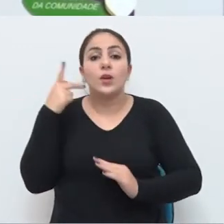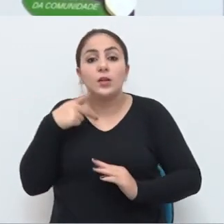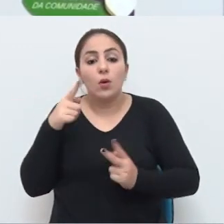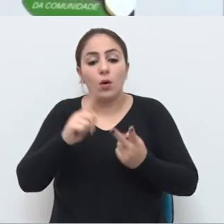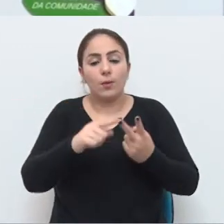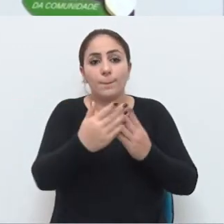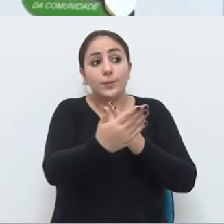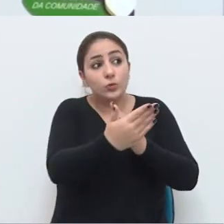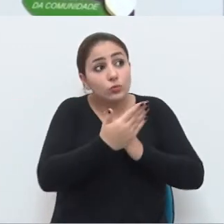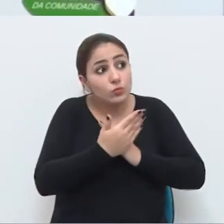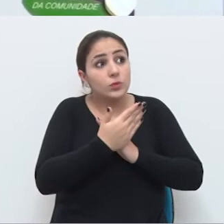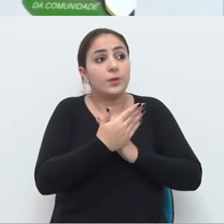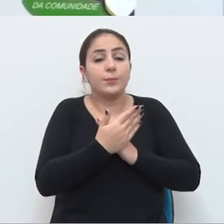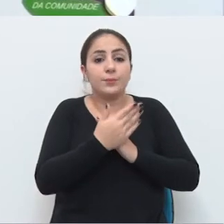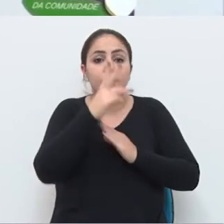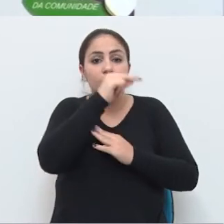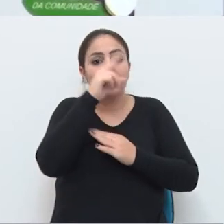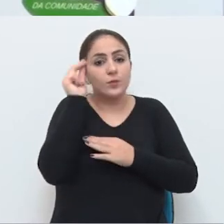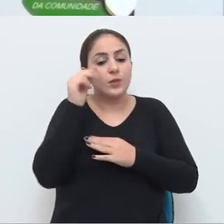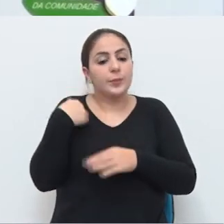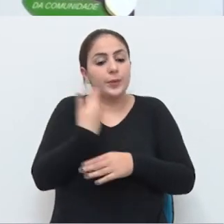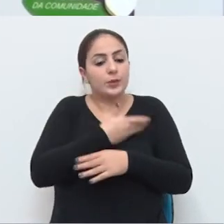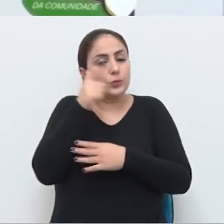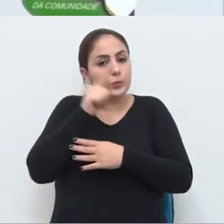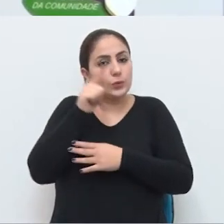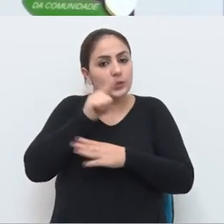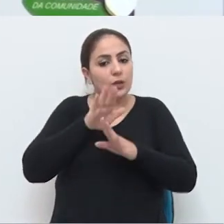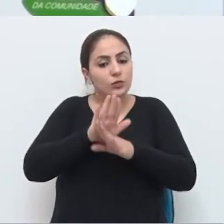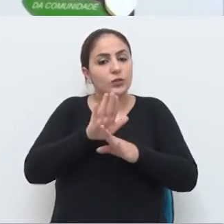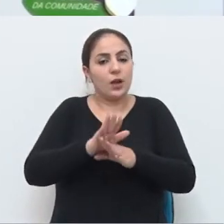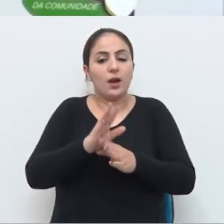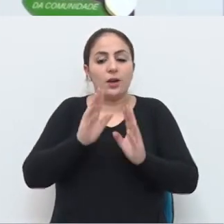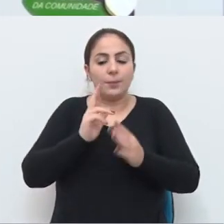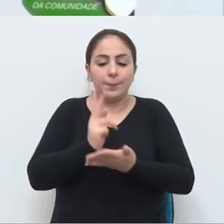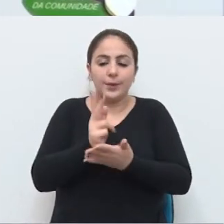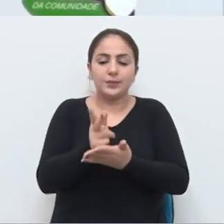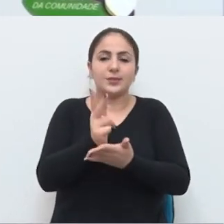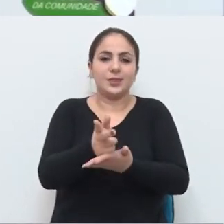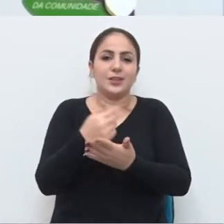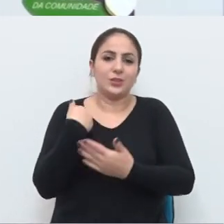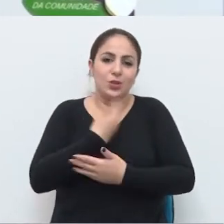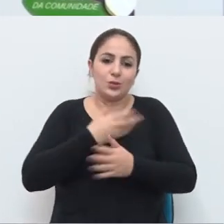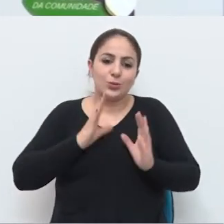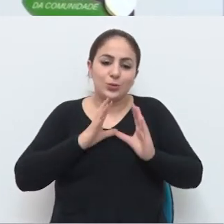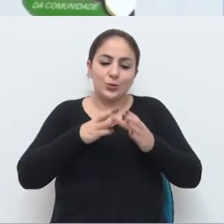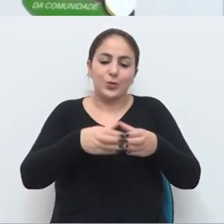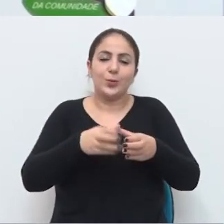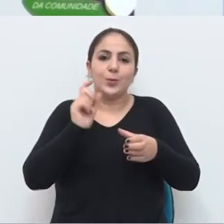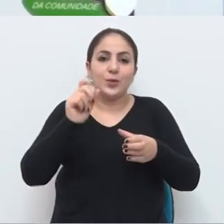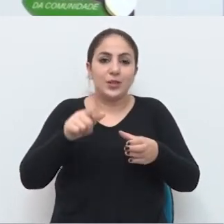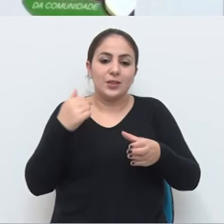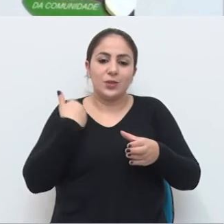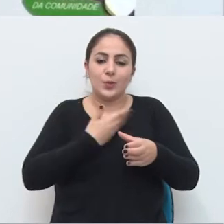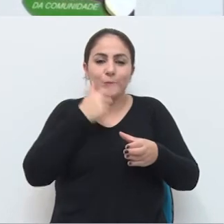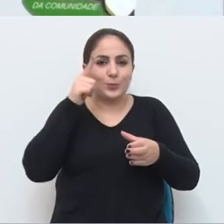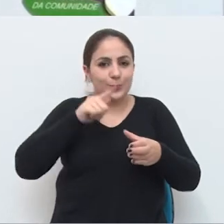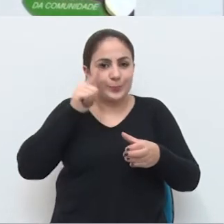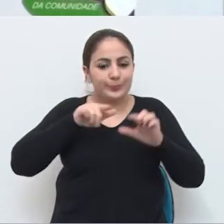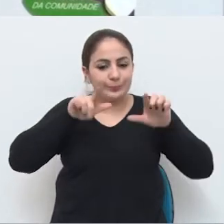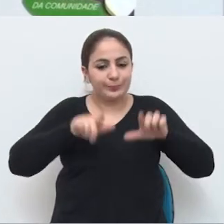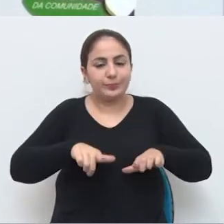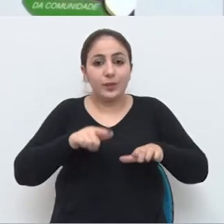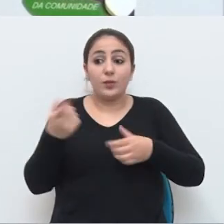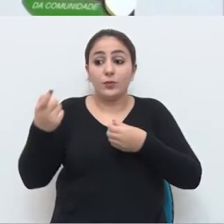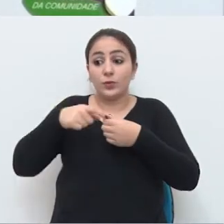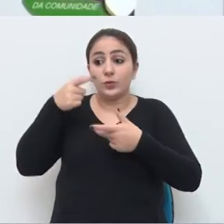prefeito, do executivo de Passo Fundo, para nos ajudar, nos auxiliar a manter a nossa equipe, que conquistou esse